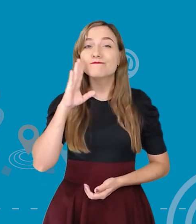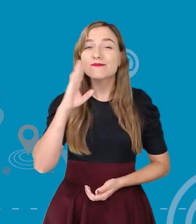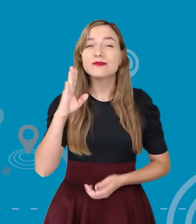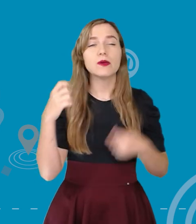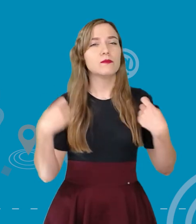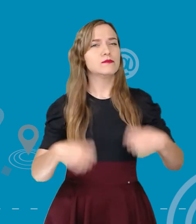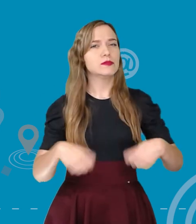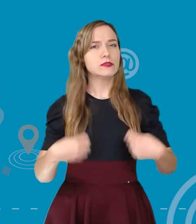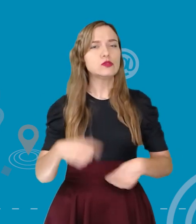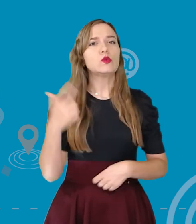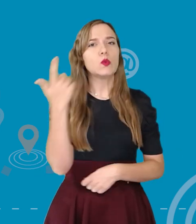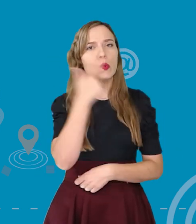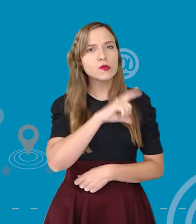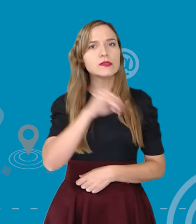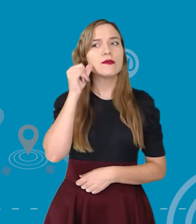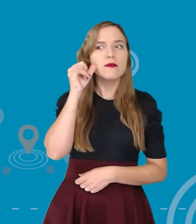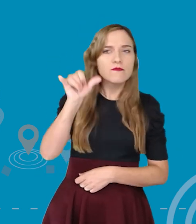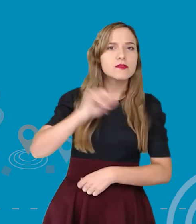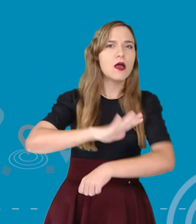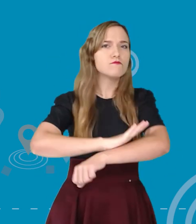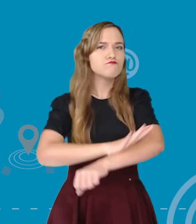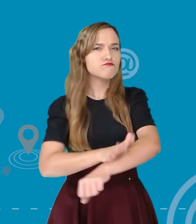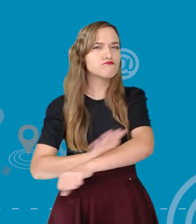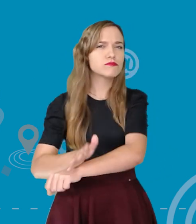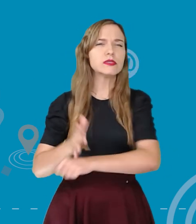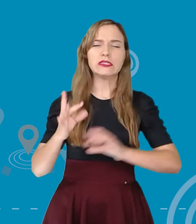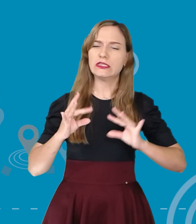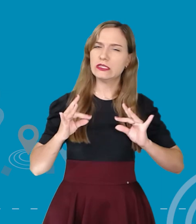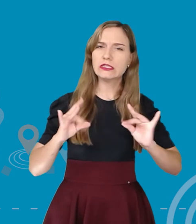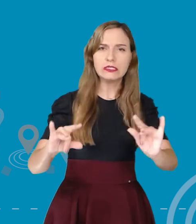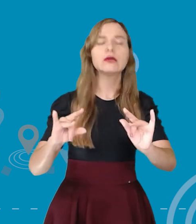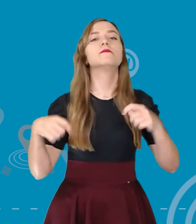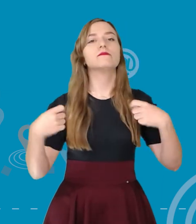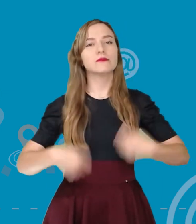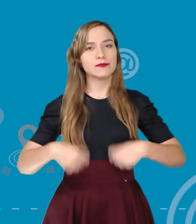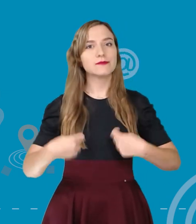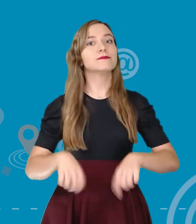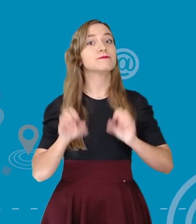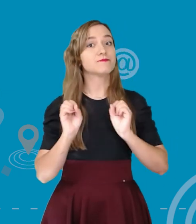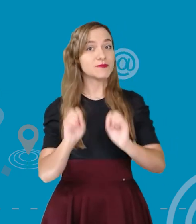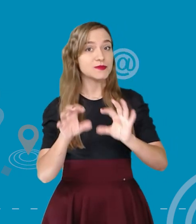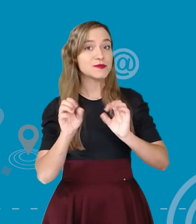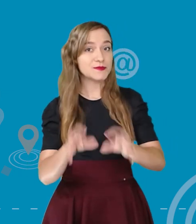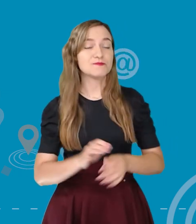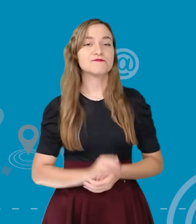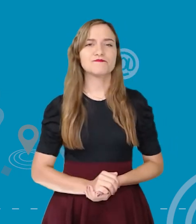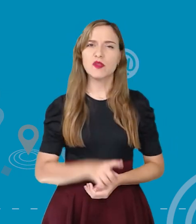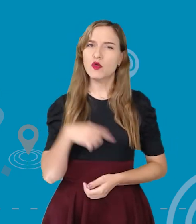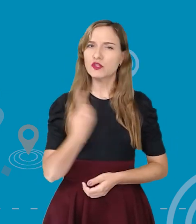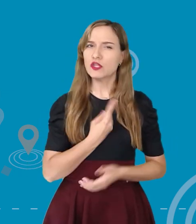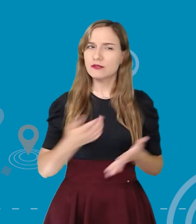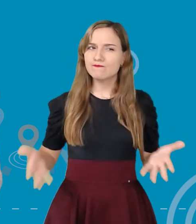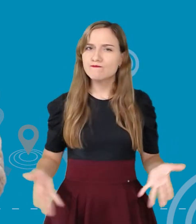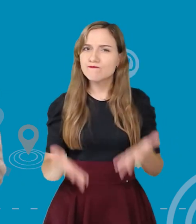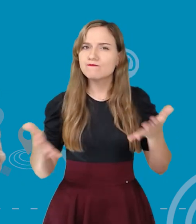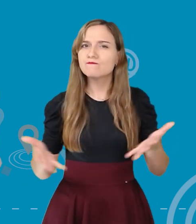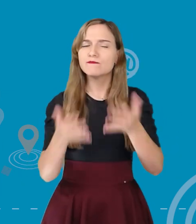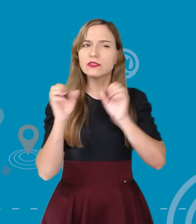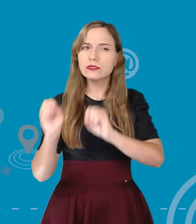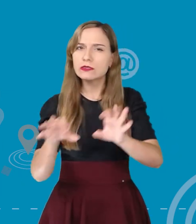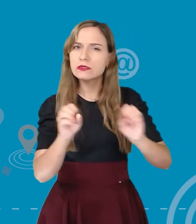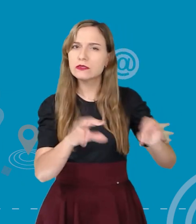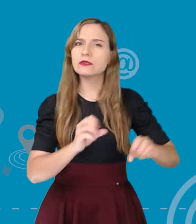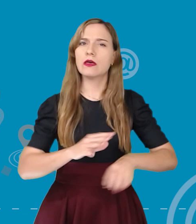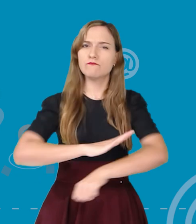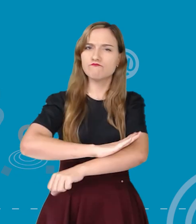mais eficazes de combater o racismo é através da educação. Ao investir em